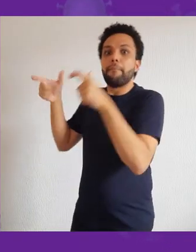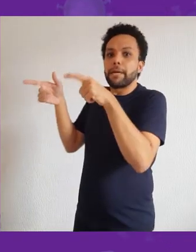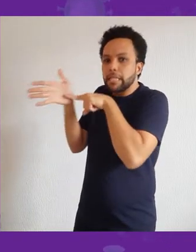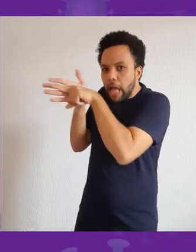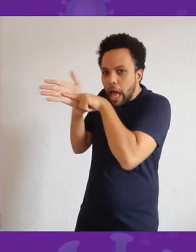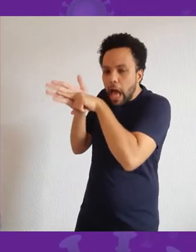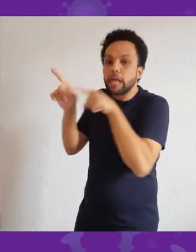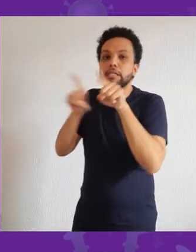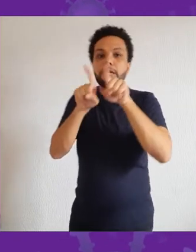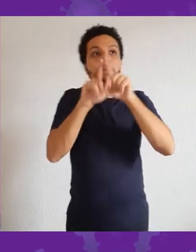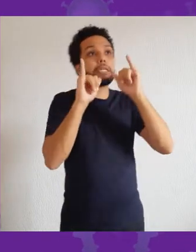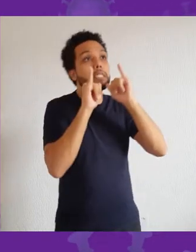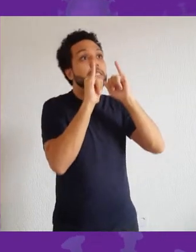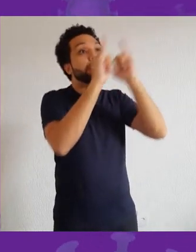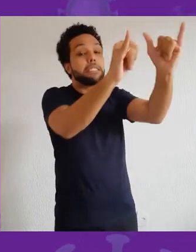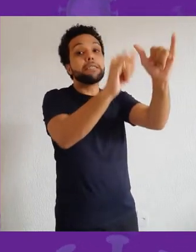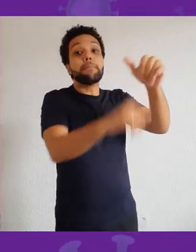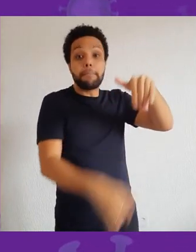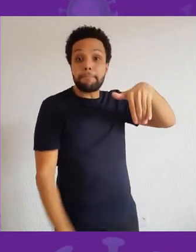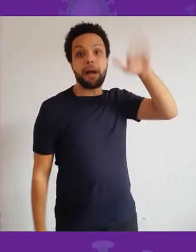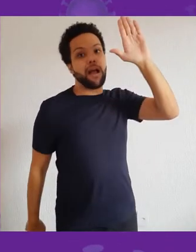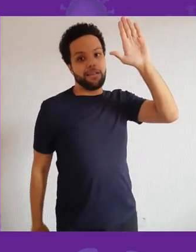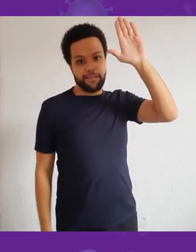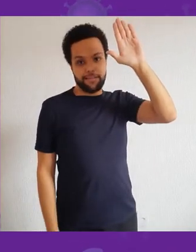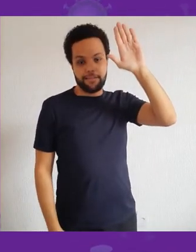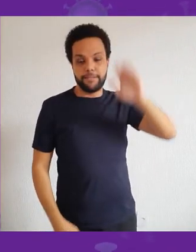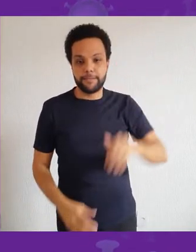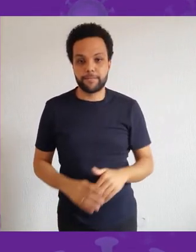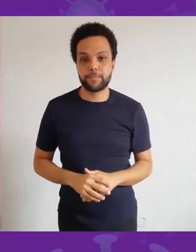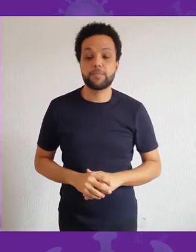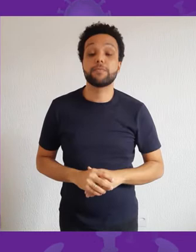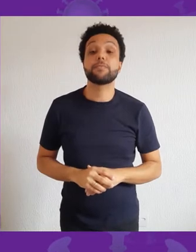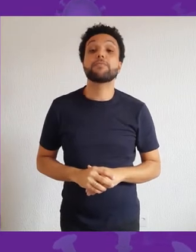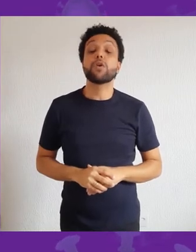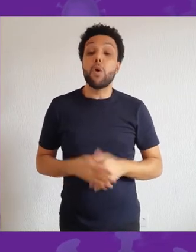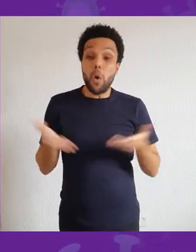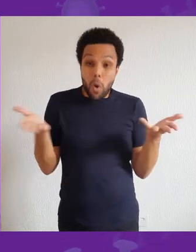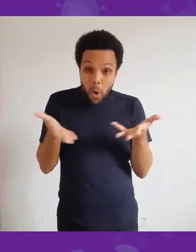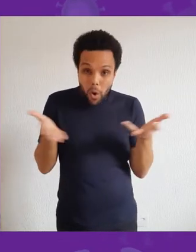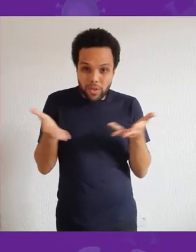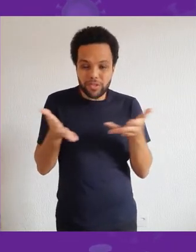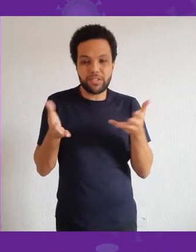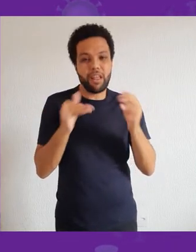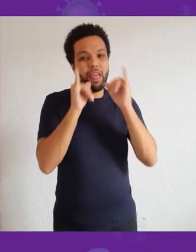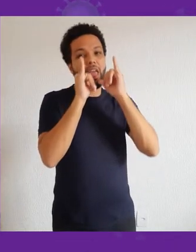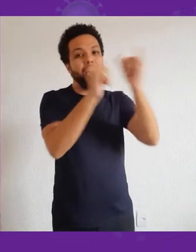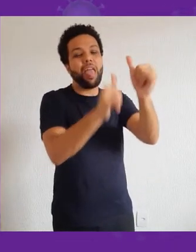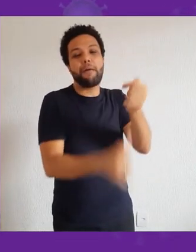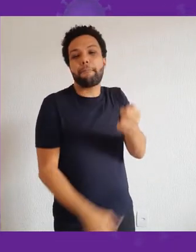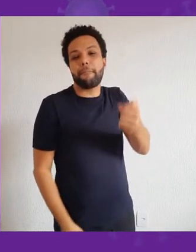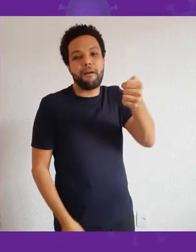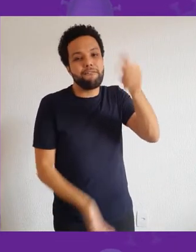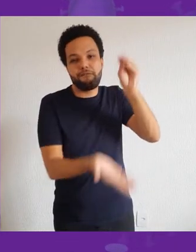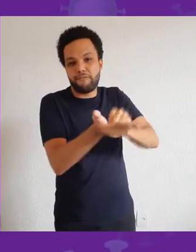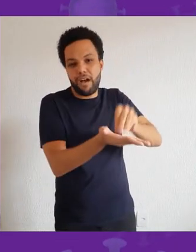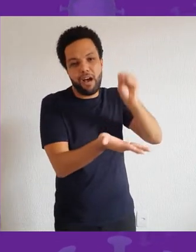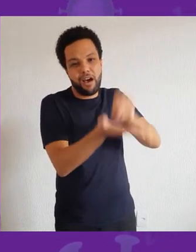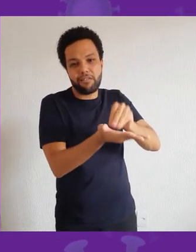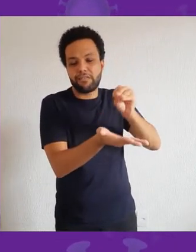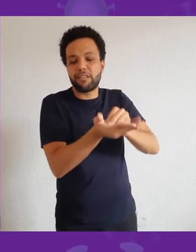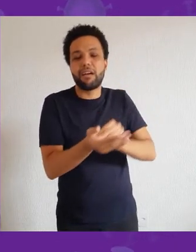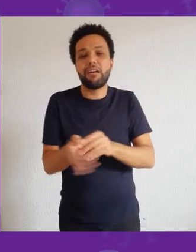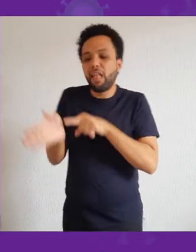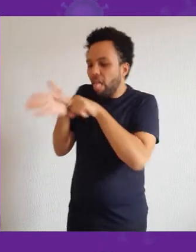oferecida pela baixa cobertura das notificações epidemiológicas. Essa baixa cobertura acontece